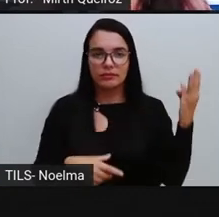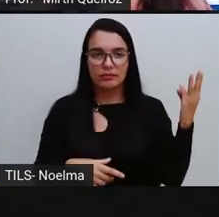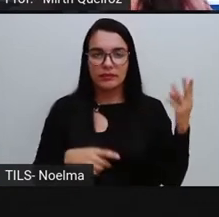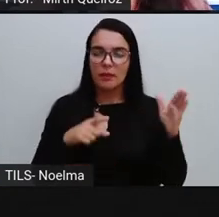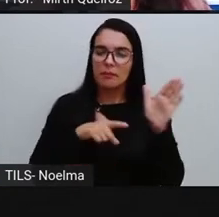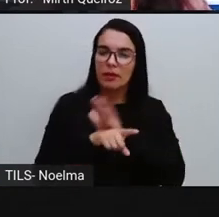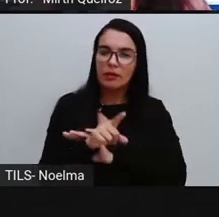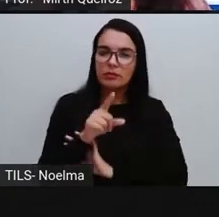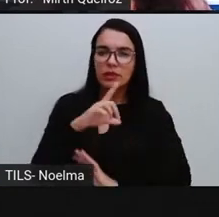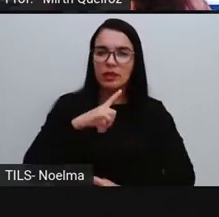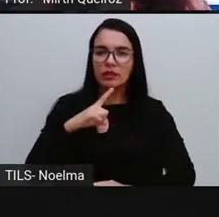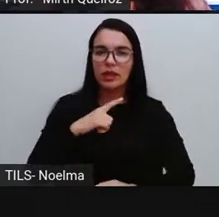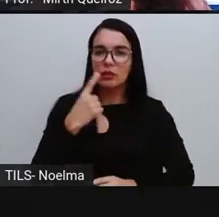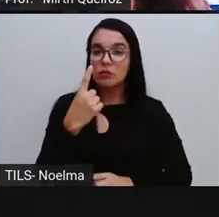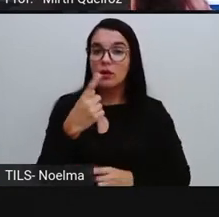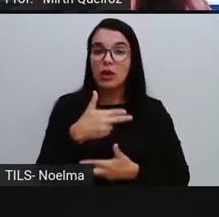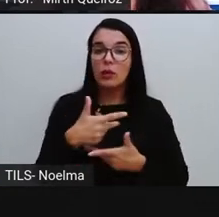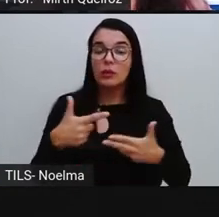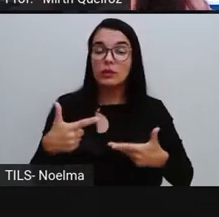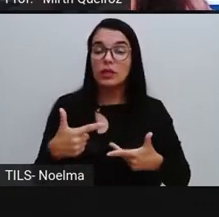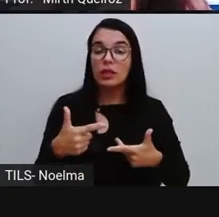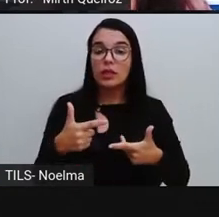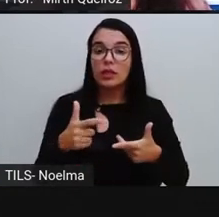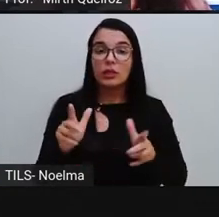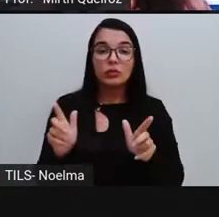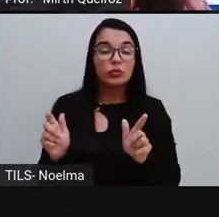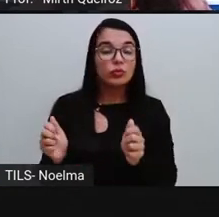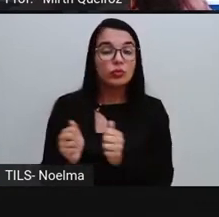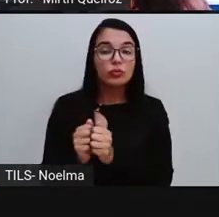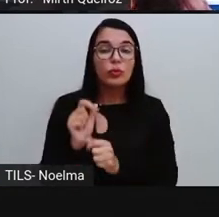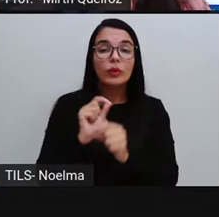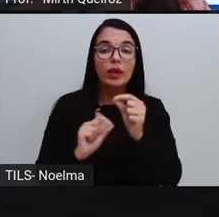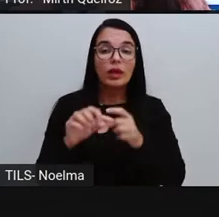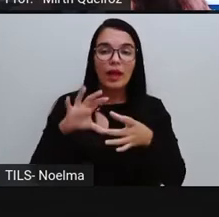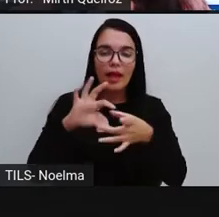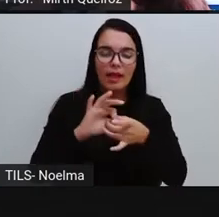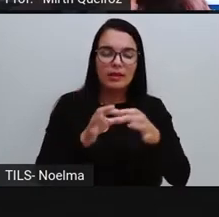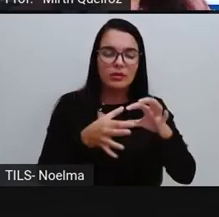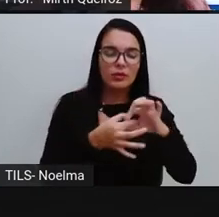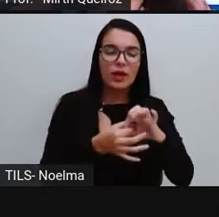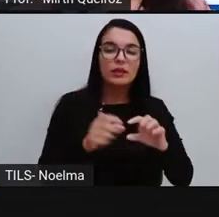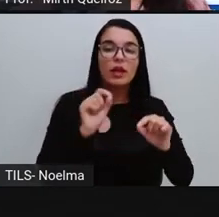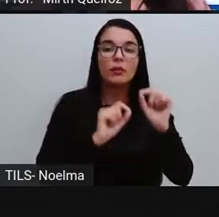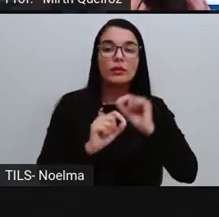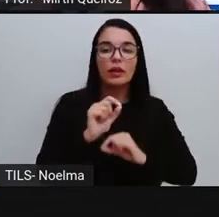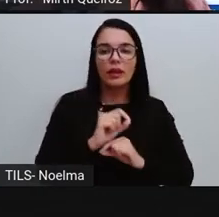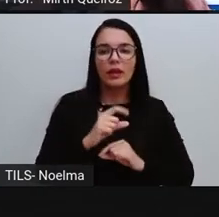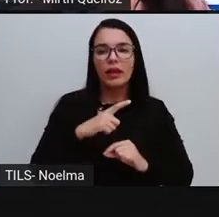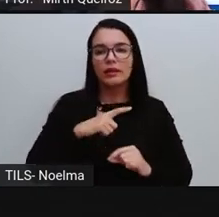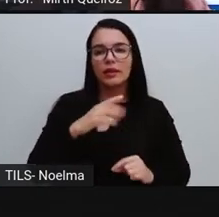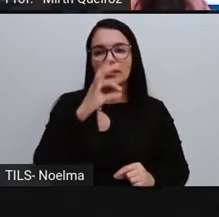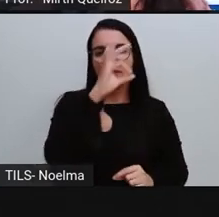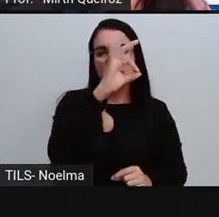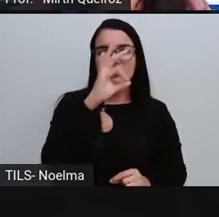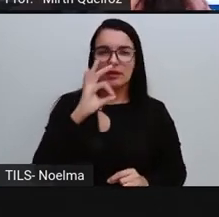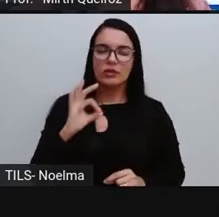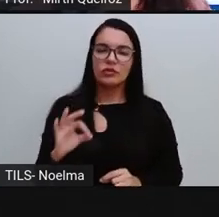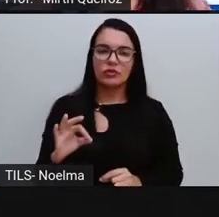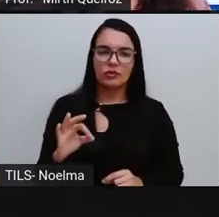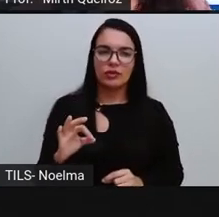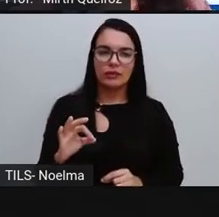questões têm uma coisa em comum. Elas estão relacionadas às ideias de estatísticas e de